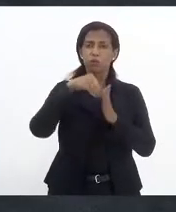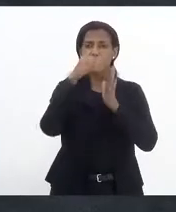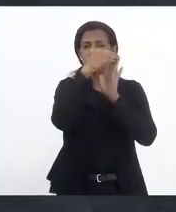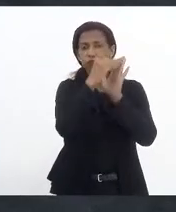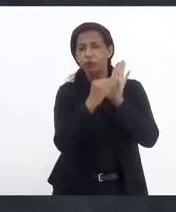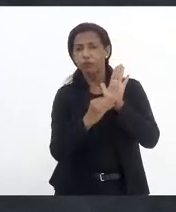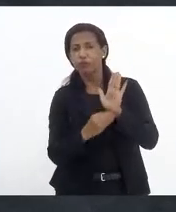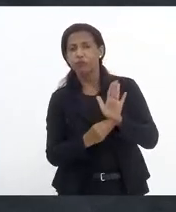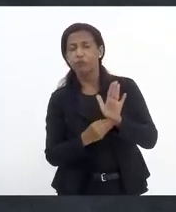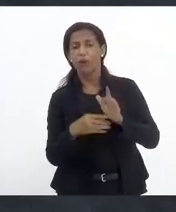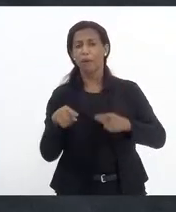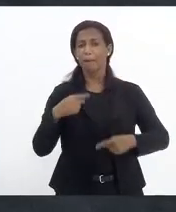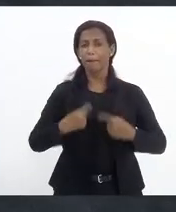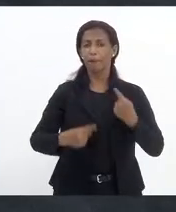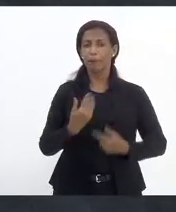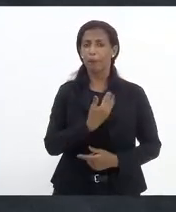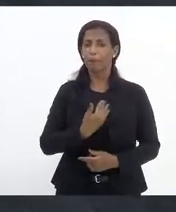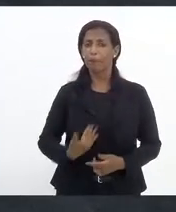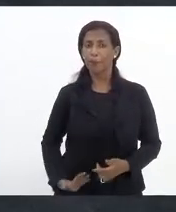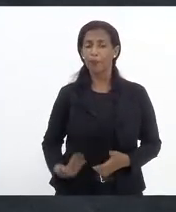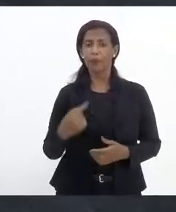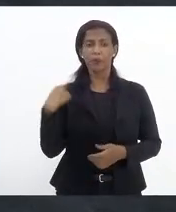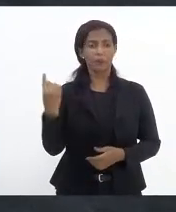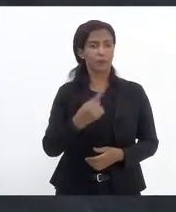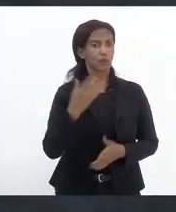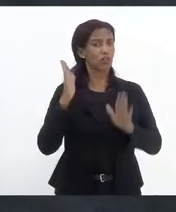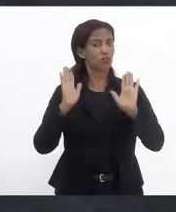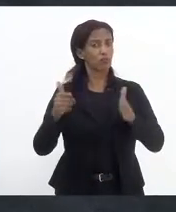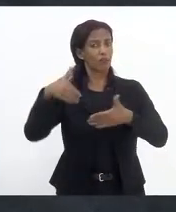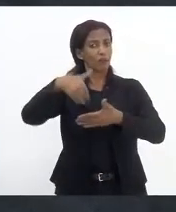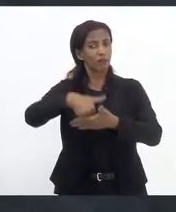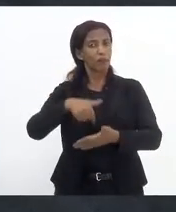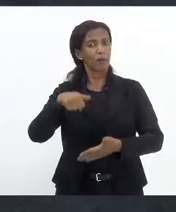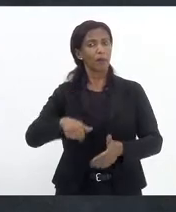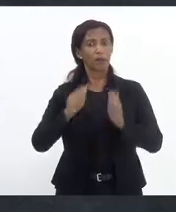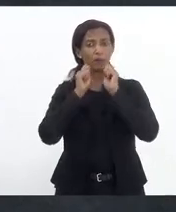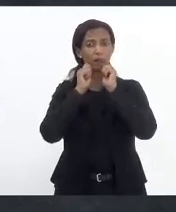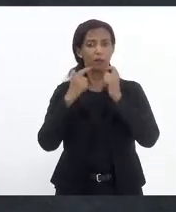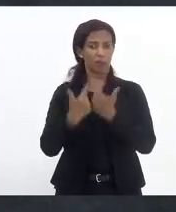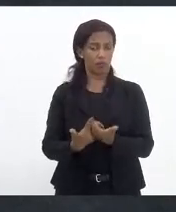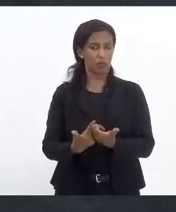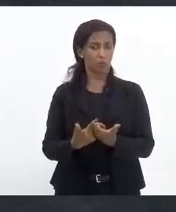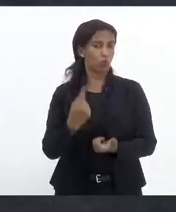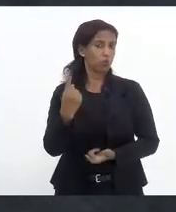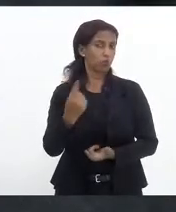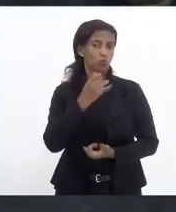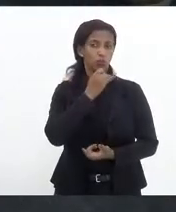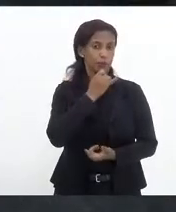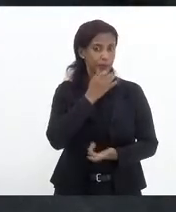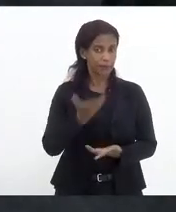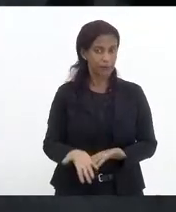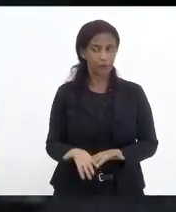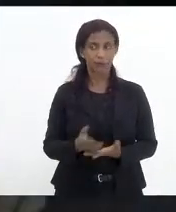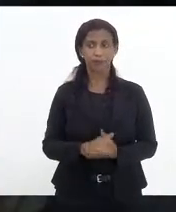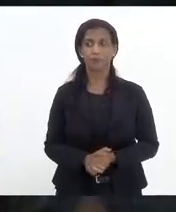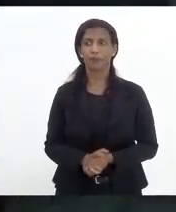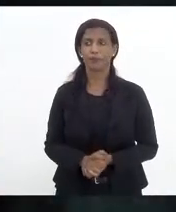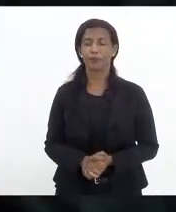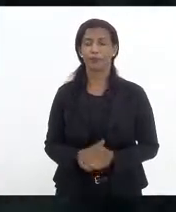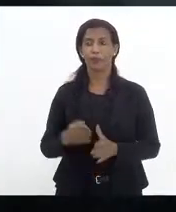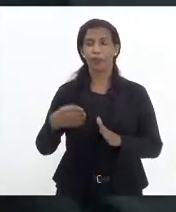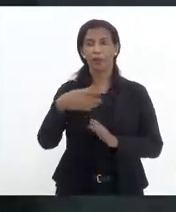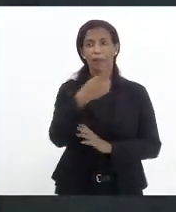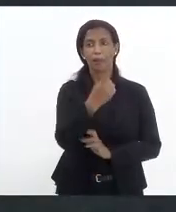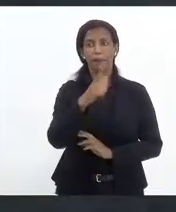as políticas públicas que nós já votamos nessa casa. Um dos exemplos, senhor presidente, foi um